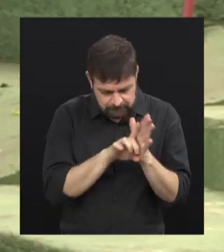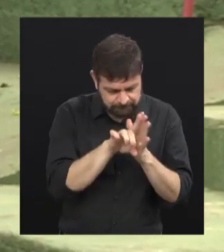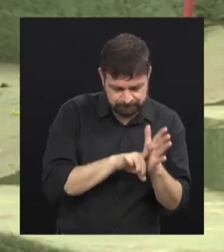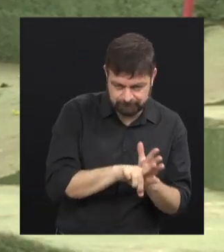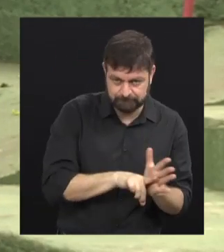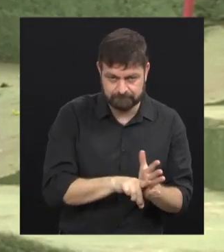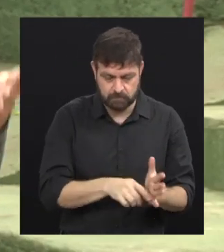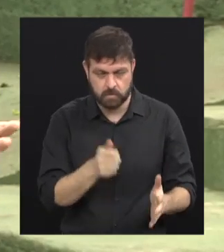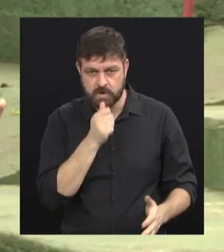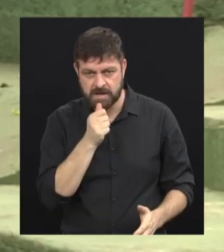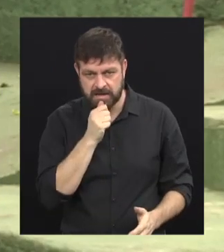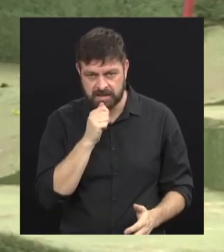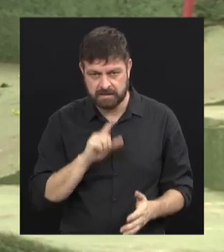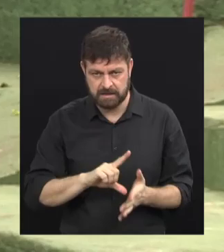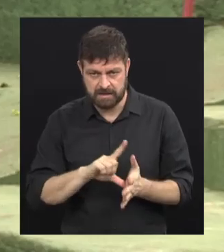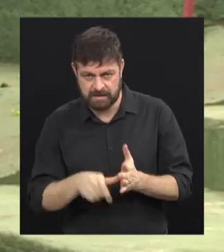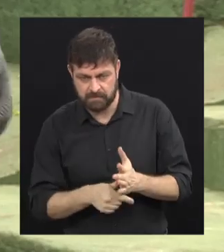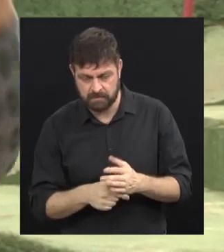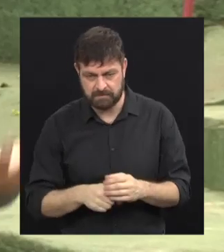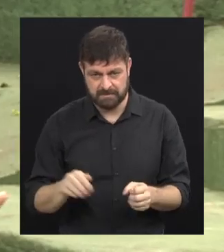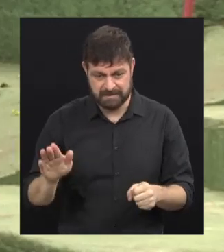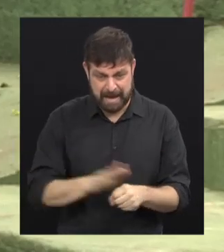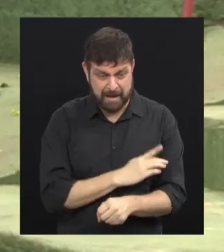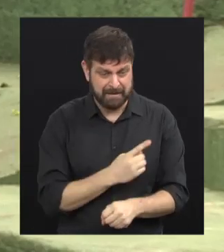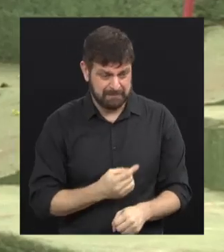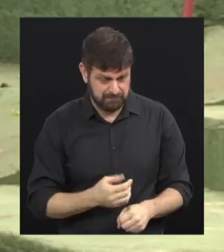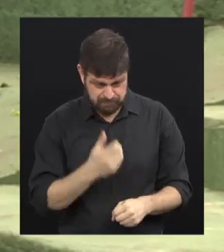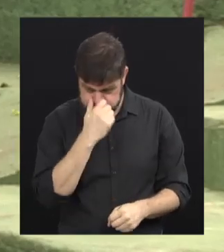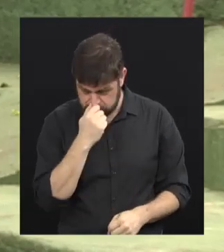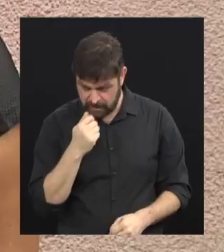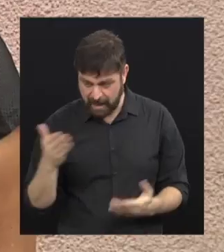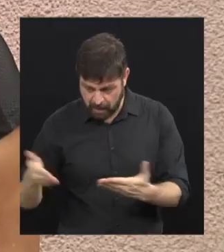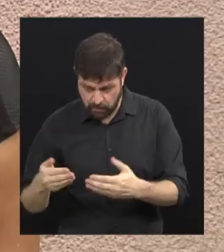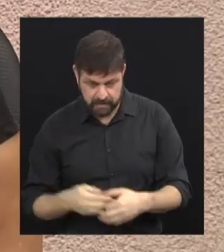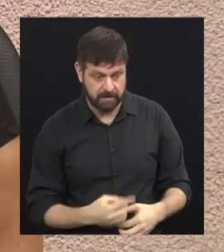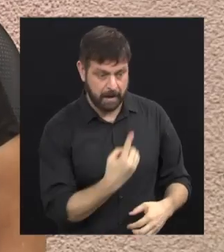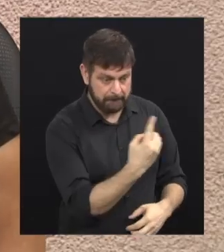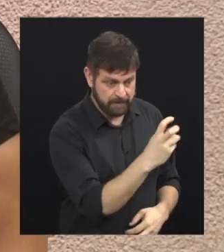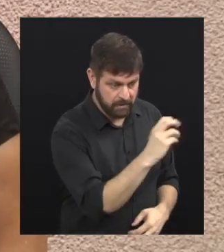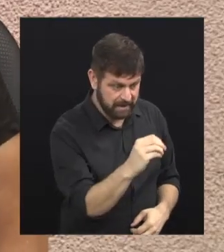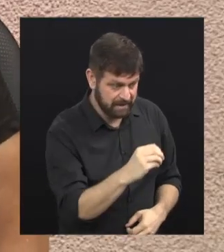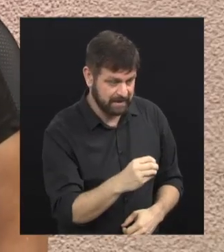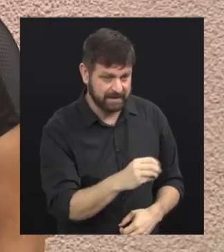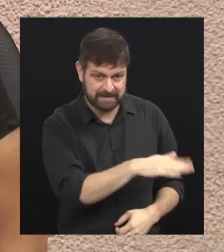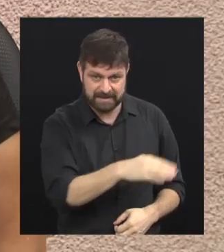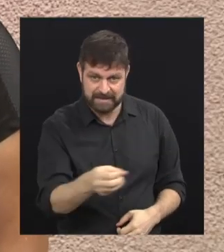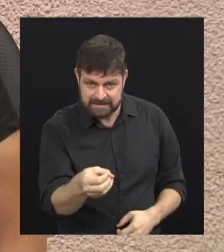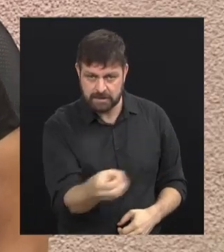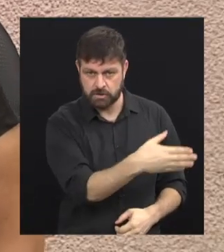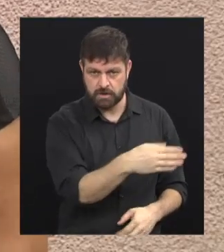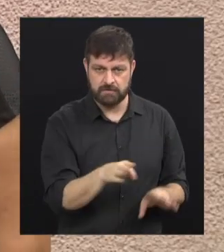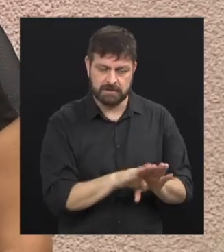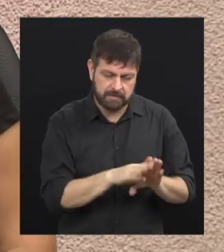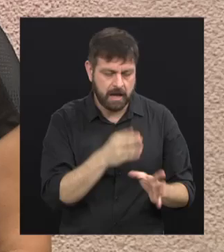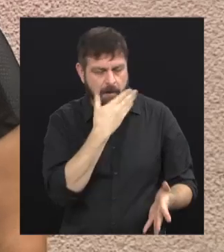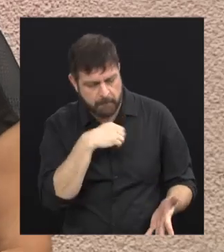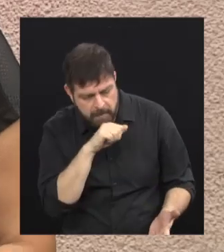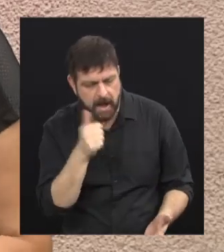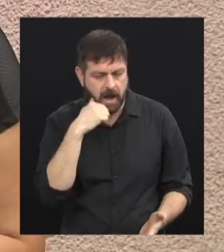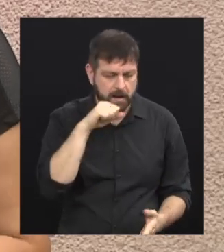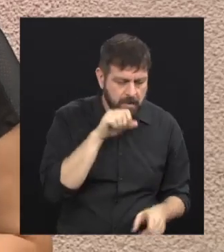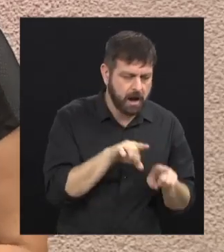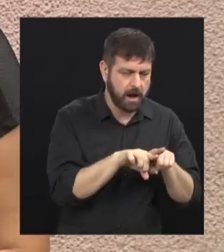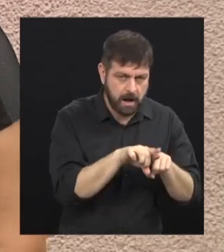levantamento. E aí com essa terceira opção, cresce para mais 1.500 famílias sendo atendidas? Fora os pais, fora os